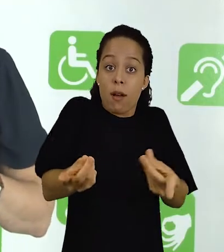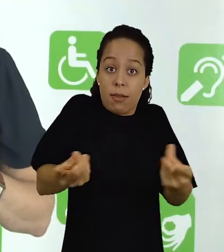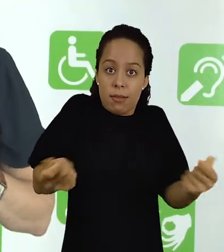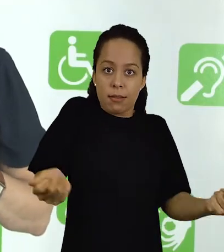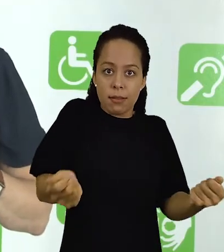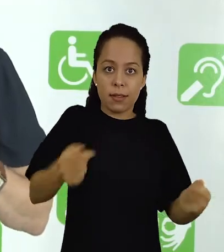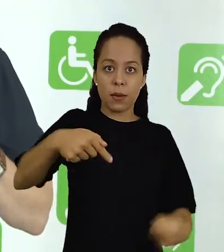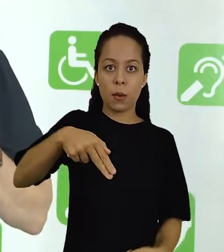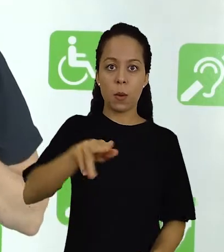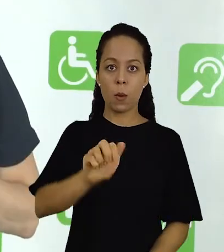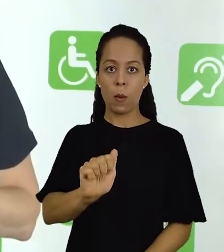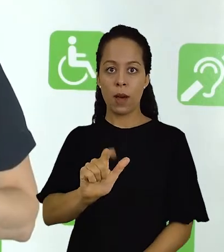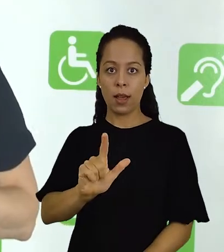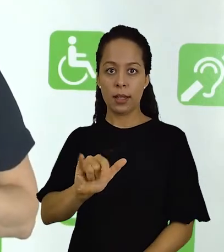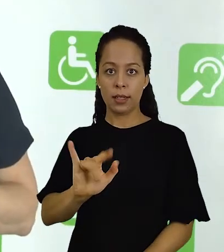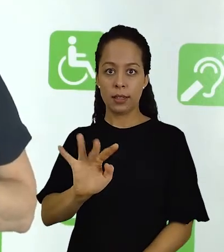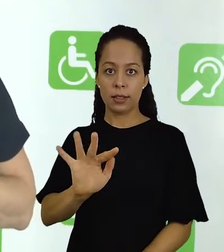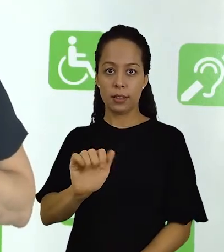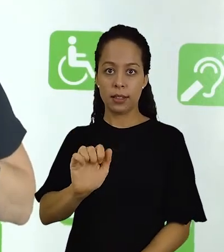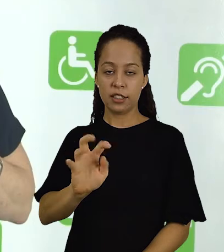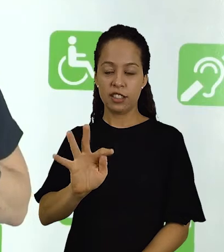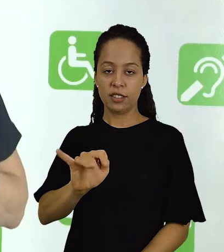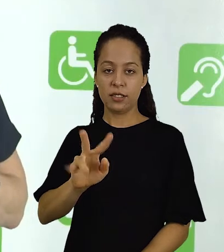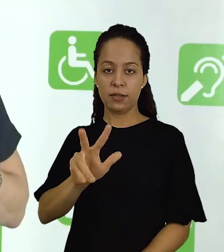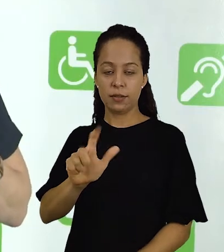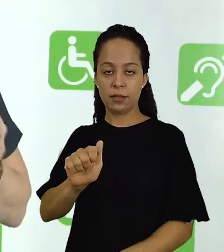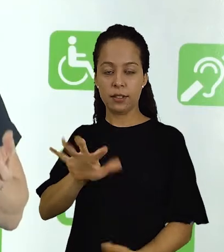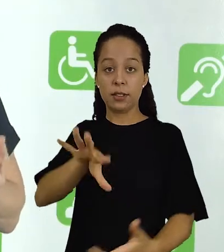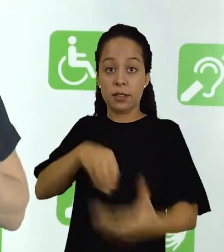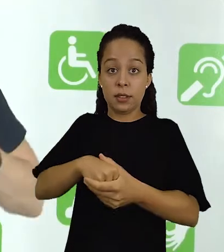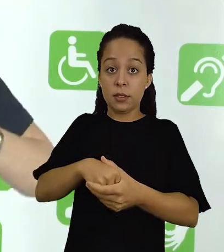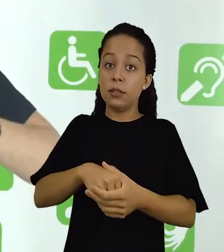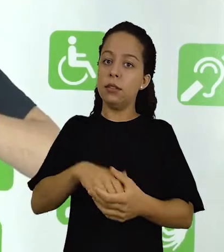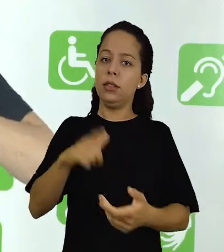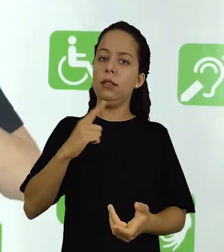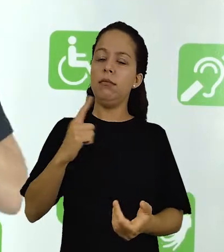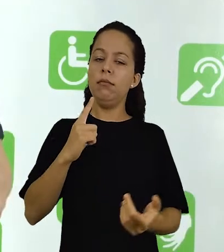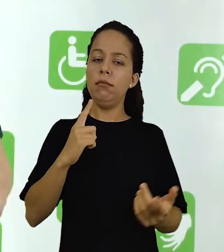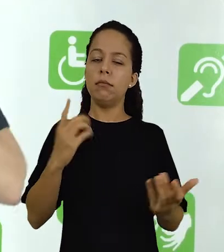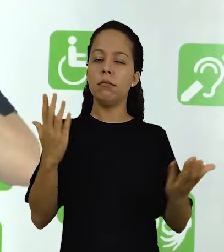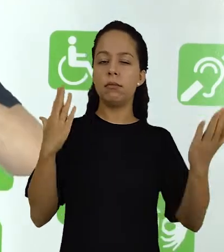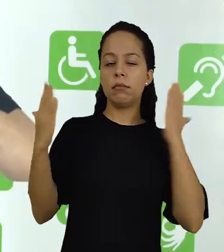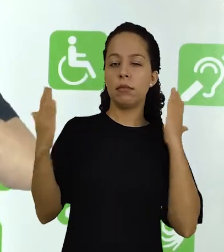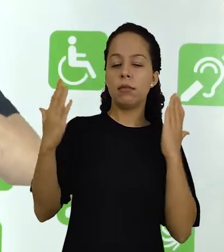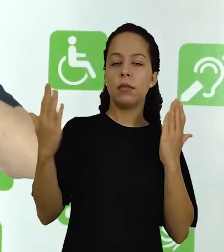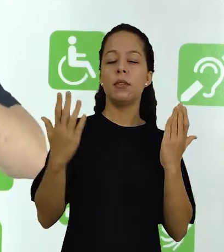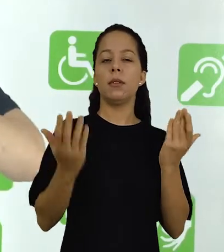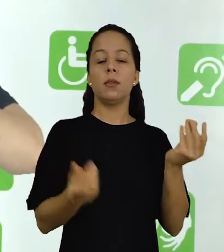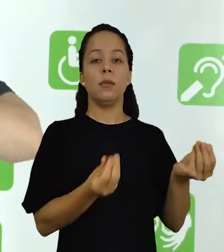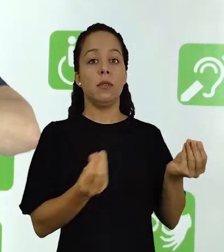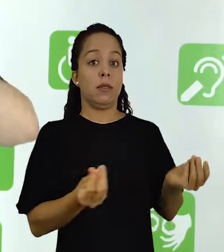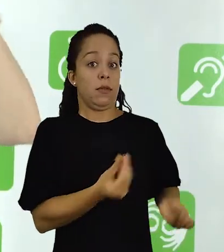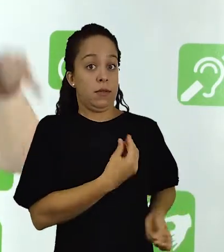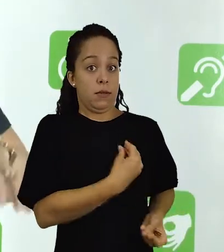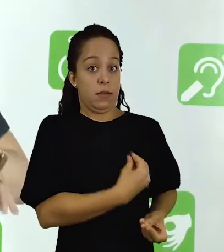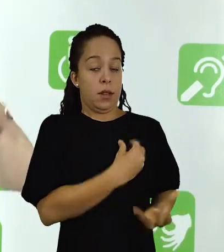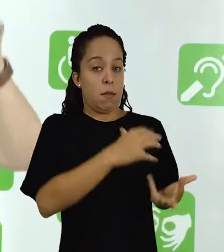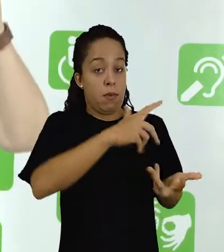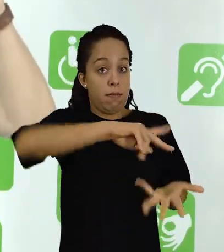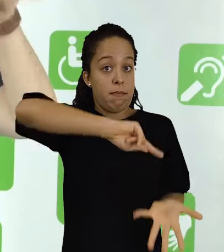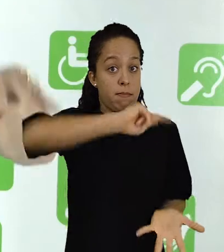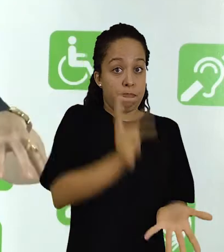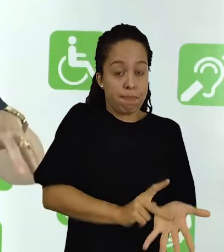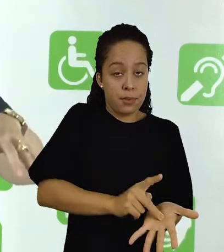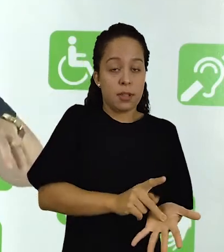na pesquisa qualitativa, considera-se a existência de uma relação dinâmica entre o